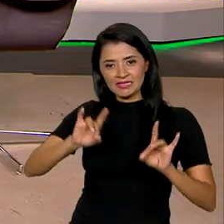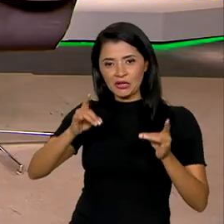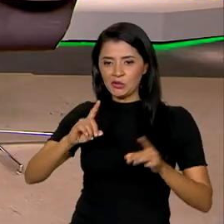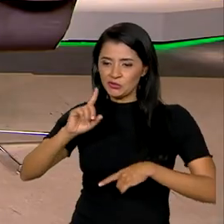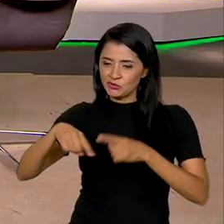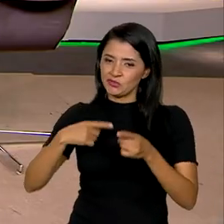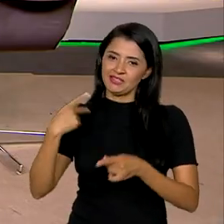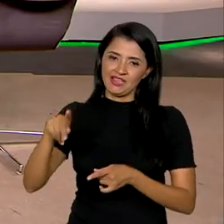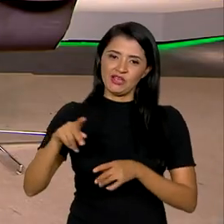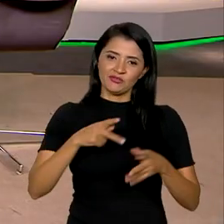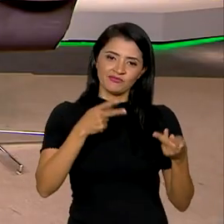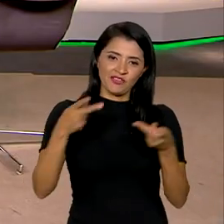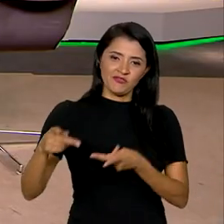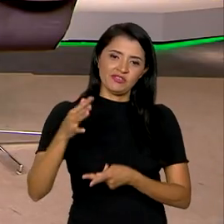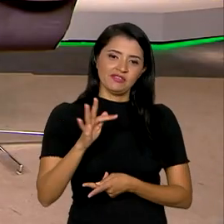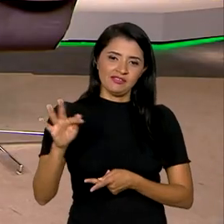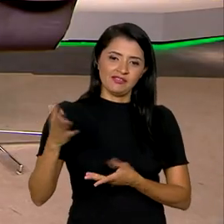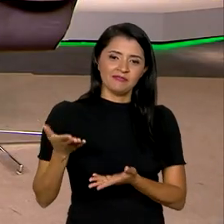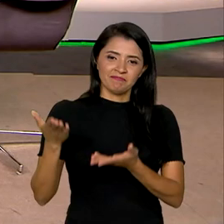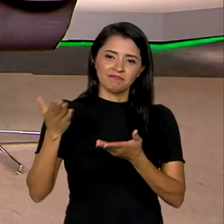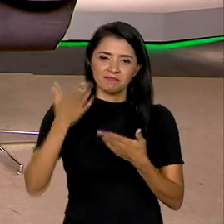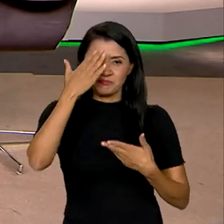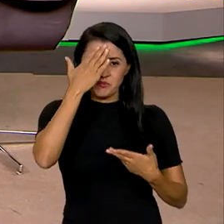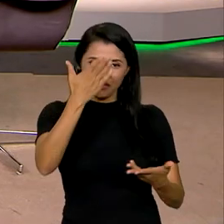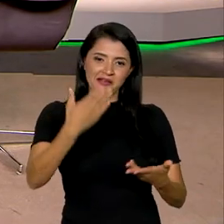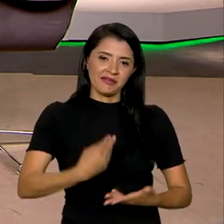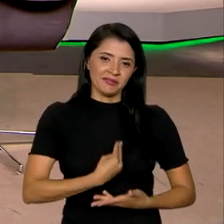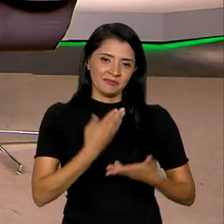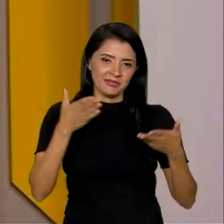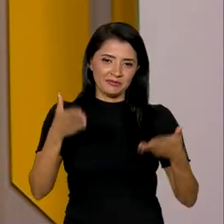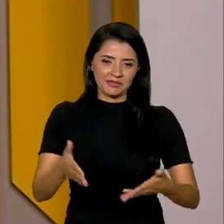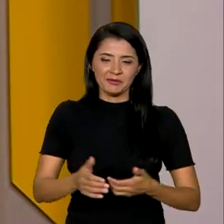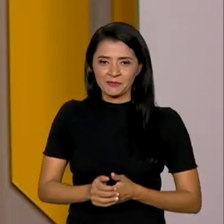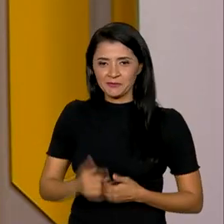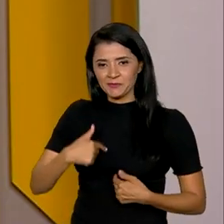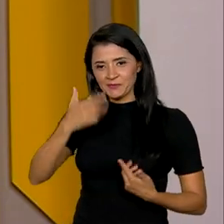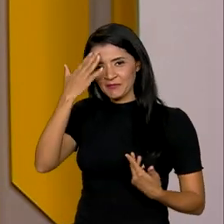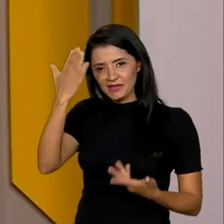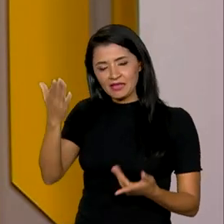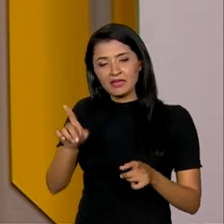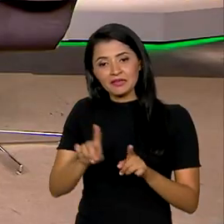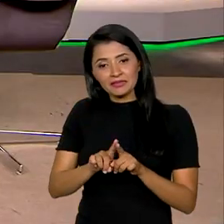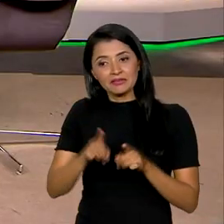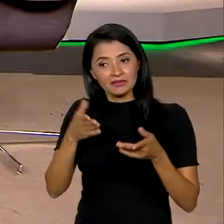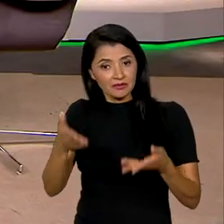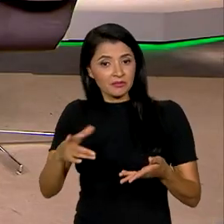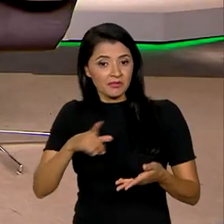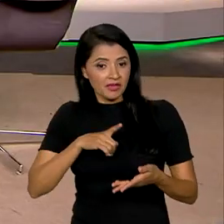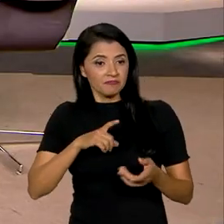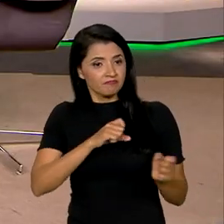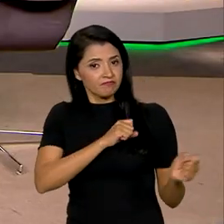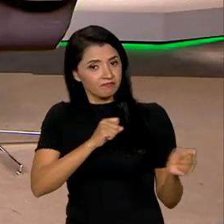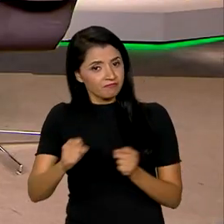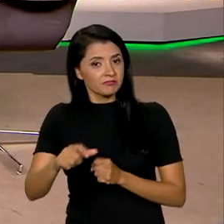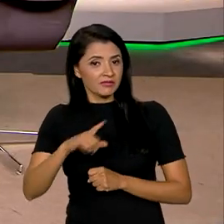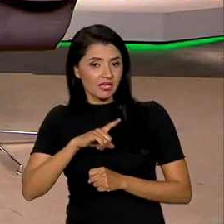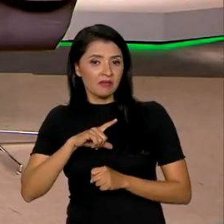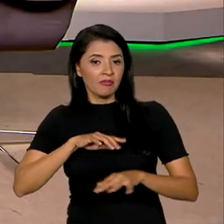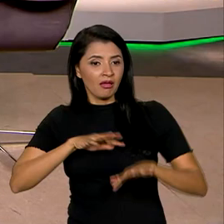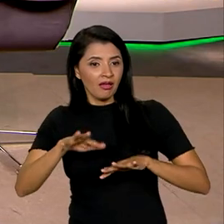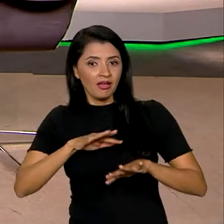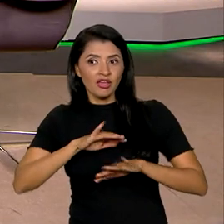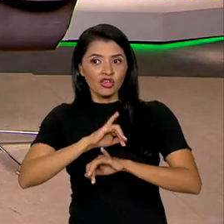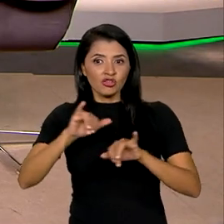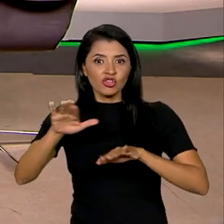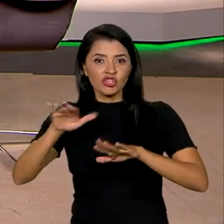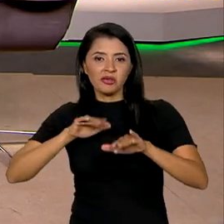Sucesso aí nas caravanas federativas. Muito obrigado pela sua participação. Eu que agradeço, e aqui também tem uma potência grande para poder mobilizar